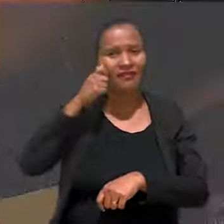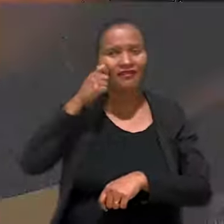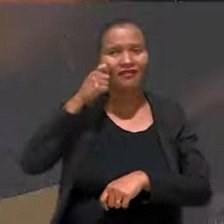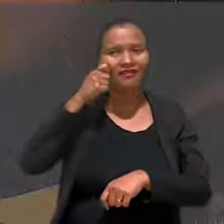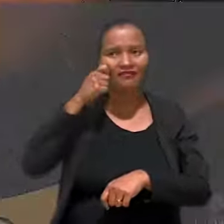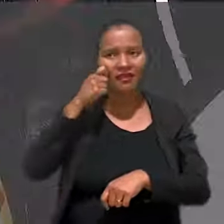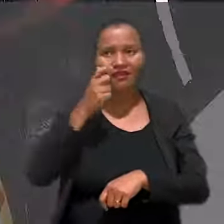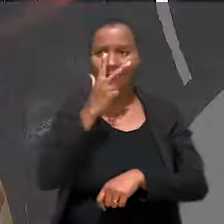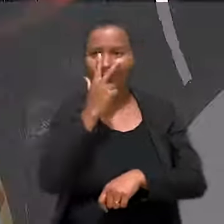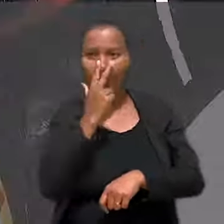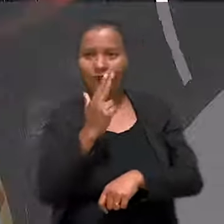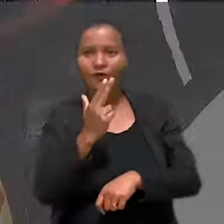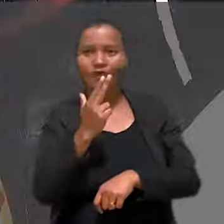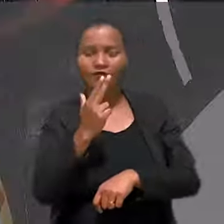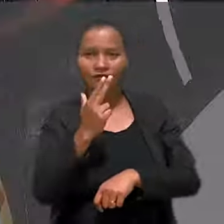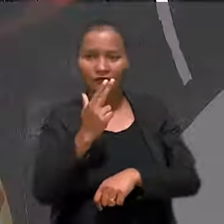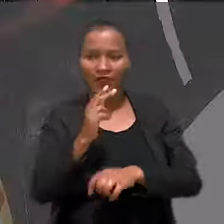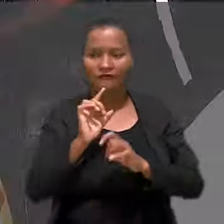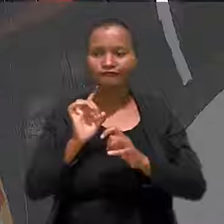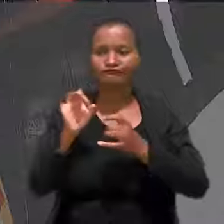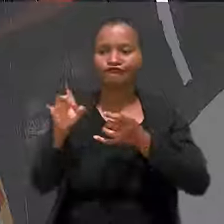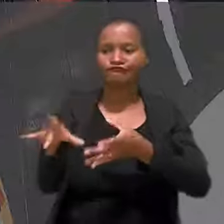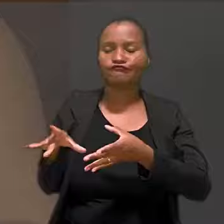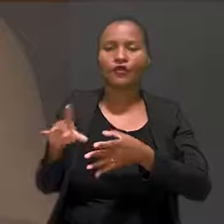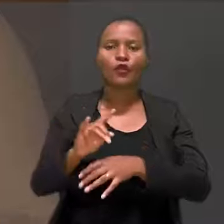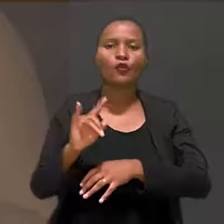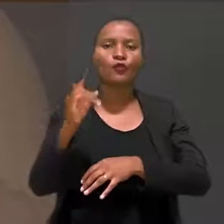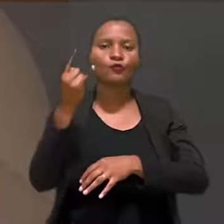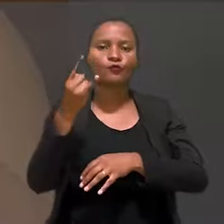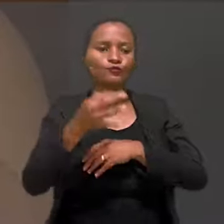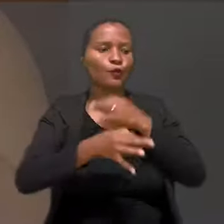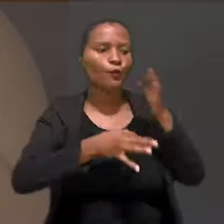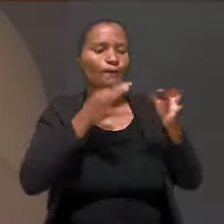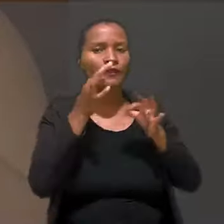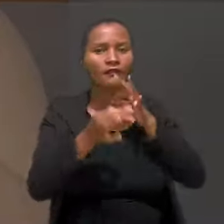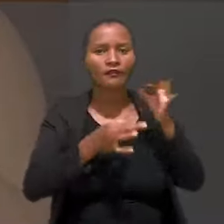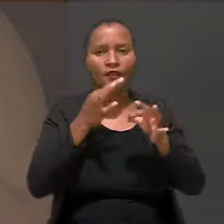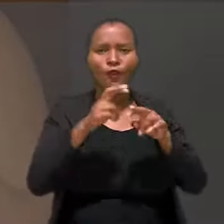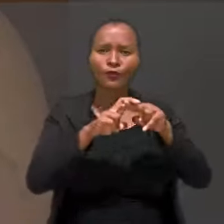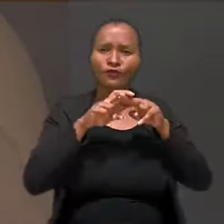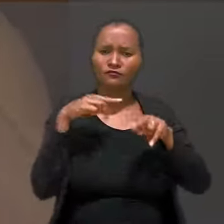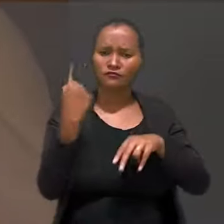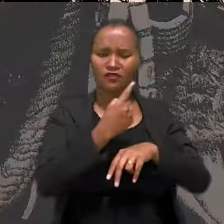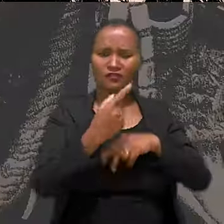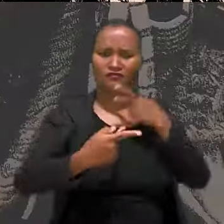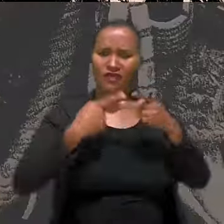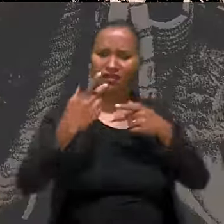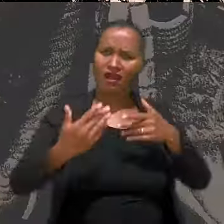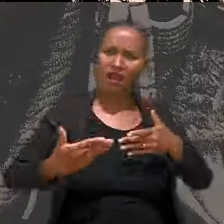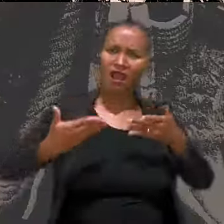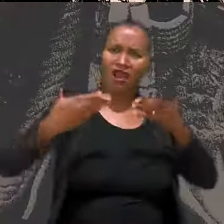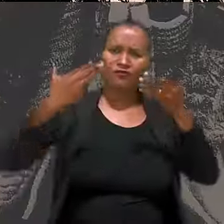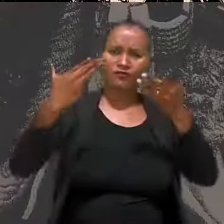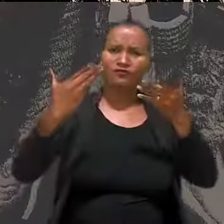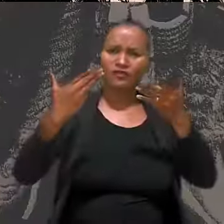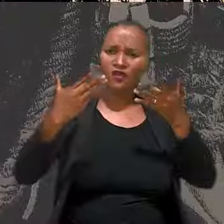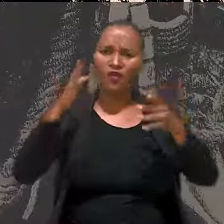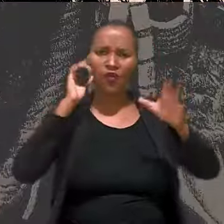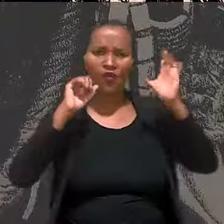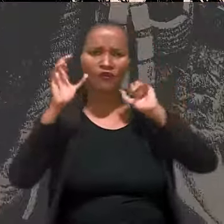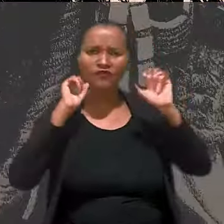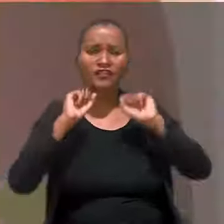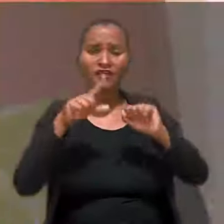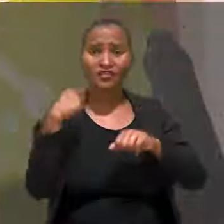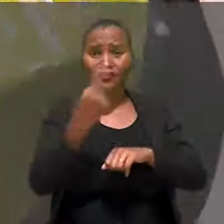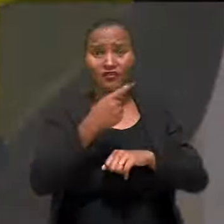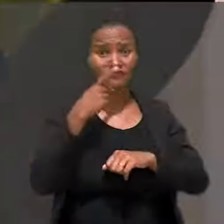somos deixadas, Luma, para falar sempre por último. E é por isso que a gente fala alto, para que a gente seja ouvida. E a gente fala